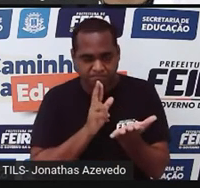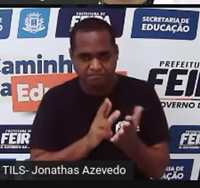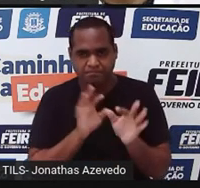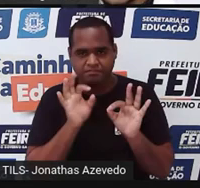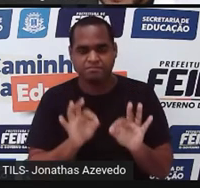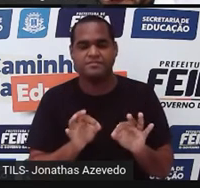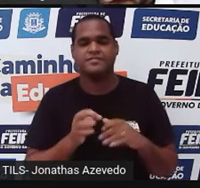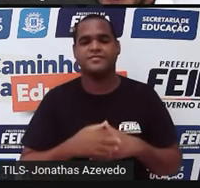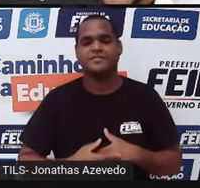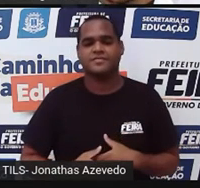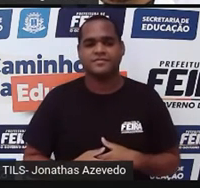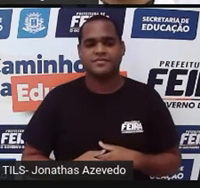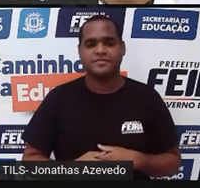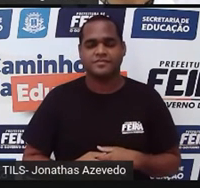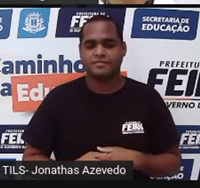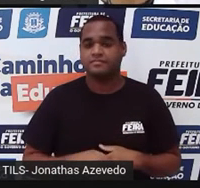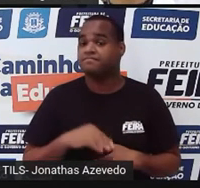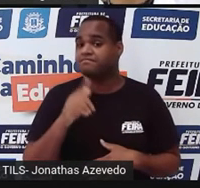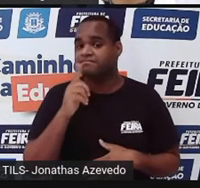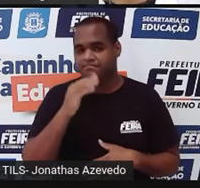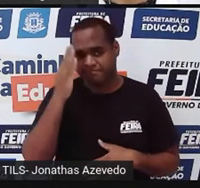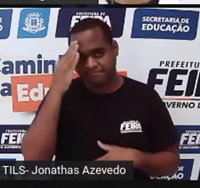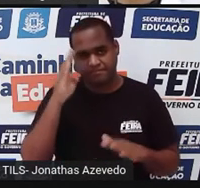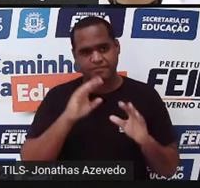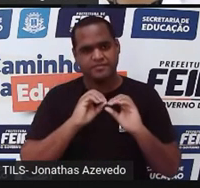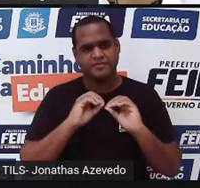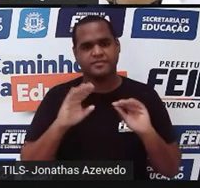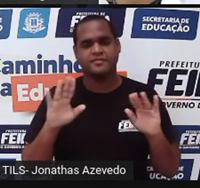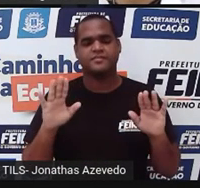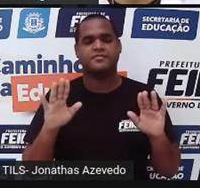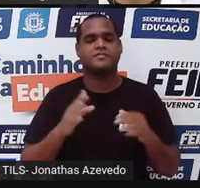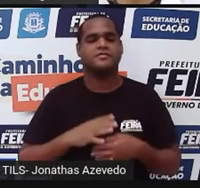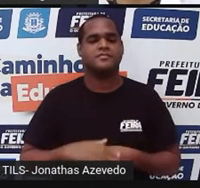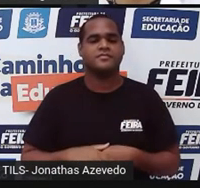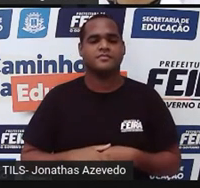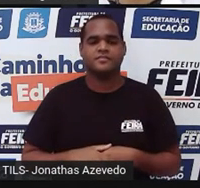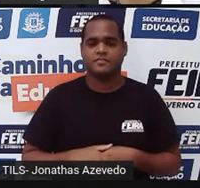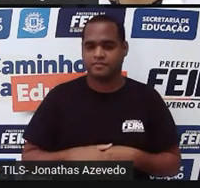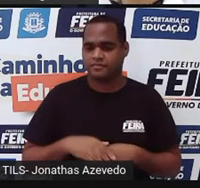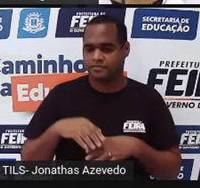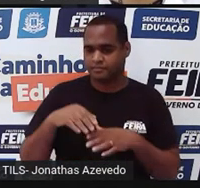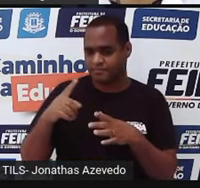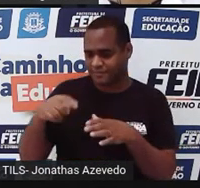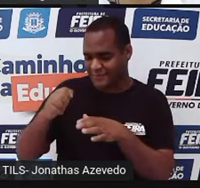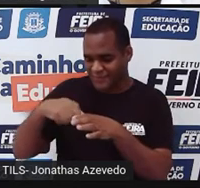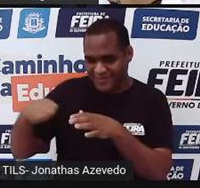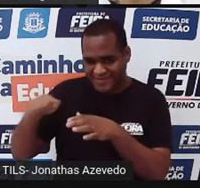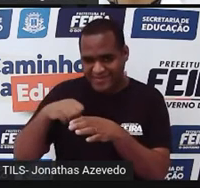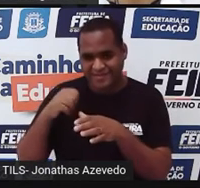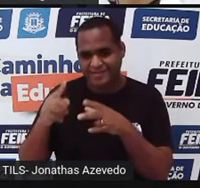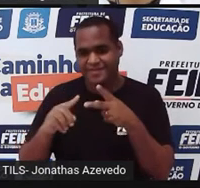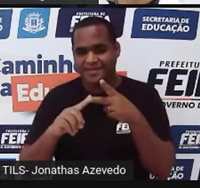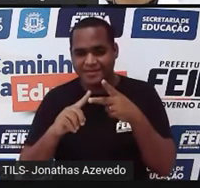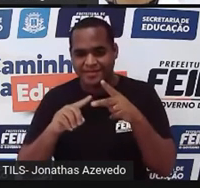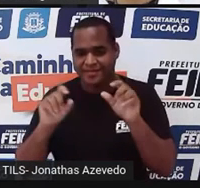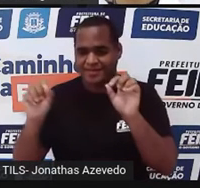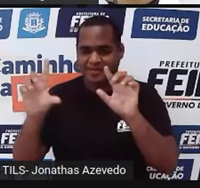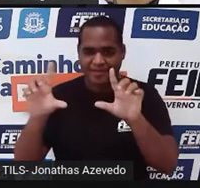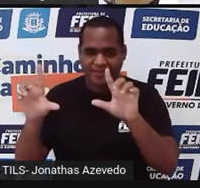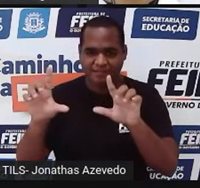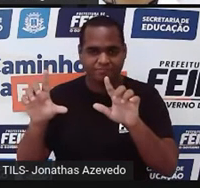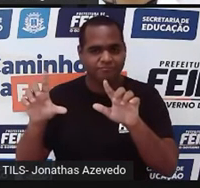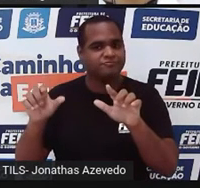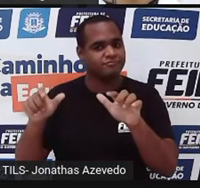Vamos fazer isso, que é para a gente conseguir entender. A cozinha e a sala não tem formato, né, de